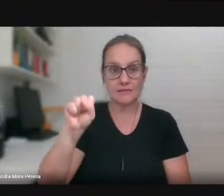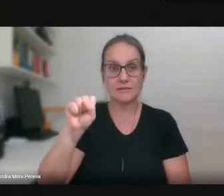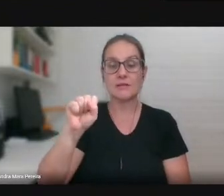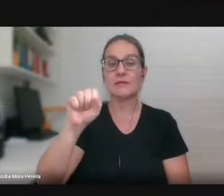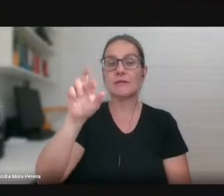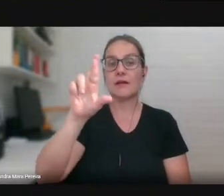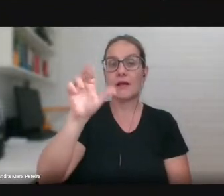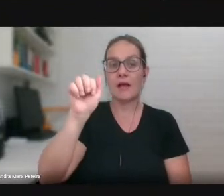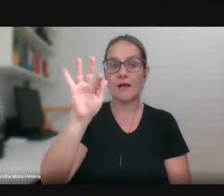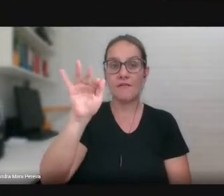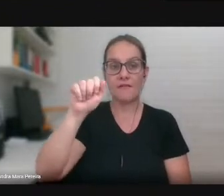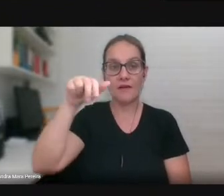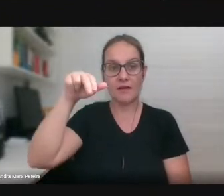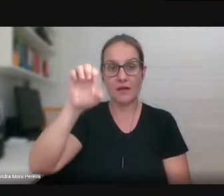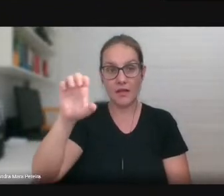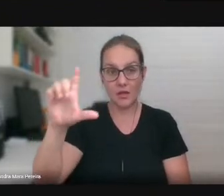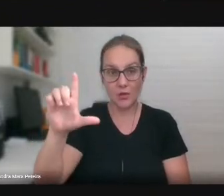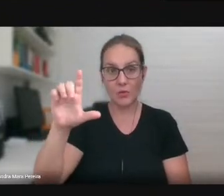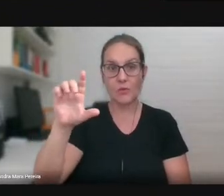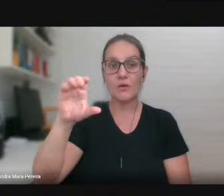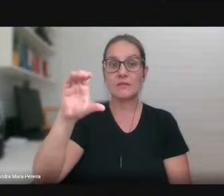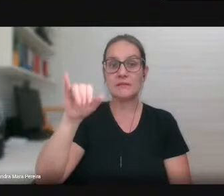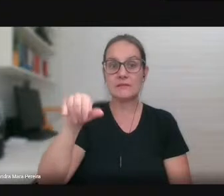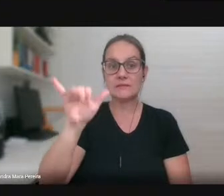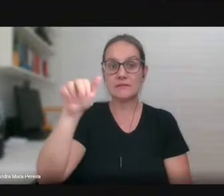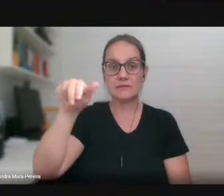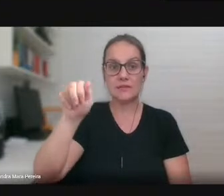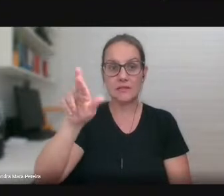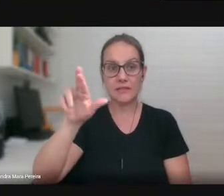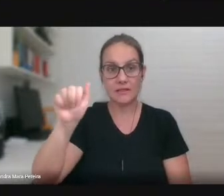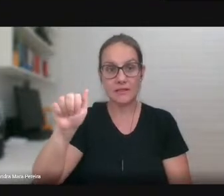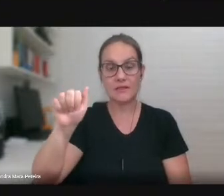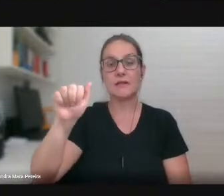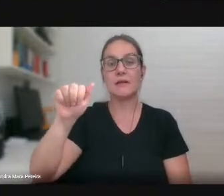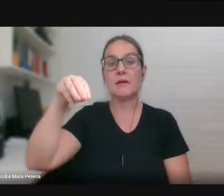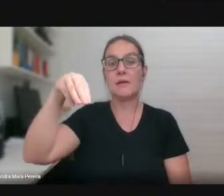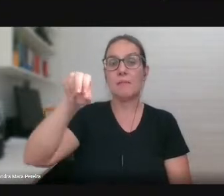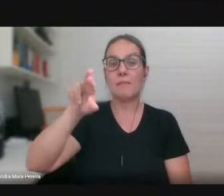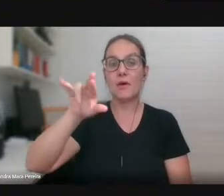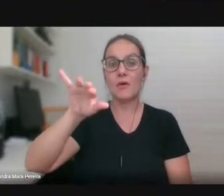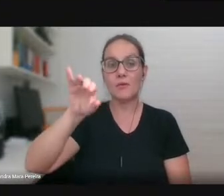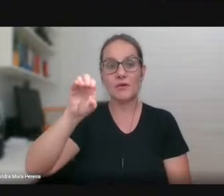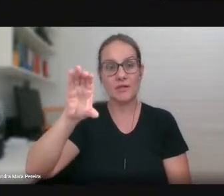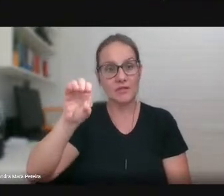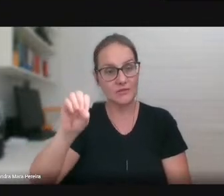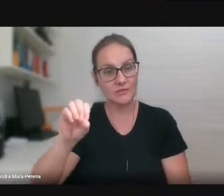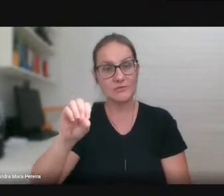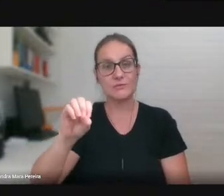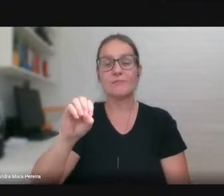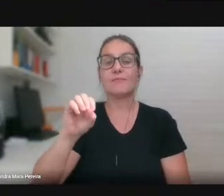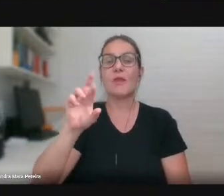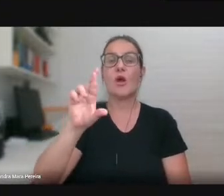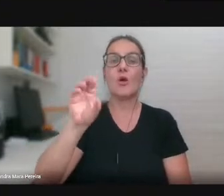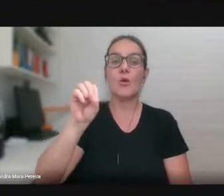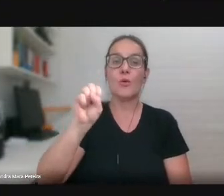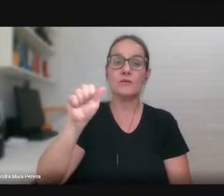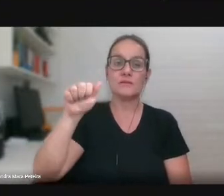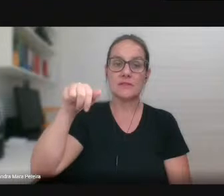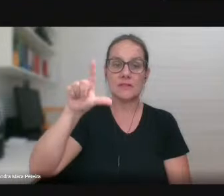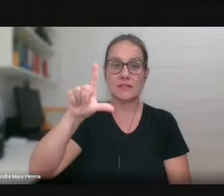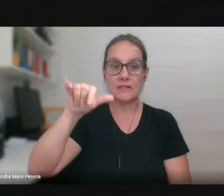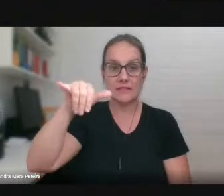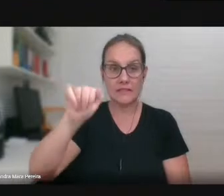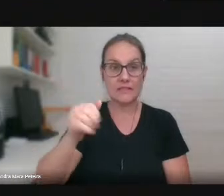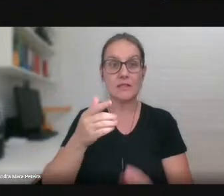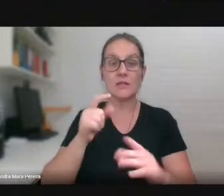a Sinara, ao Brainer, Maurício, o João Gabriel, a Rosalina, que neste momento encontra-se